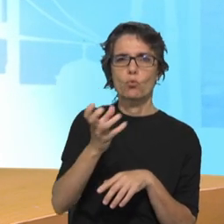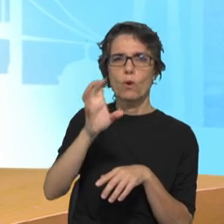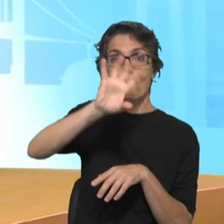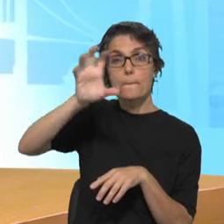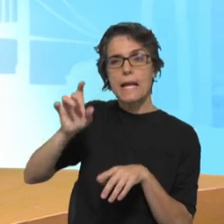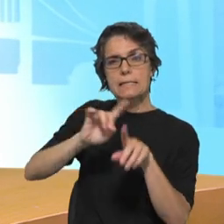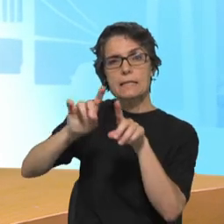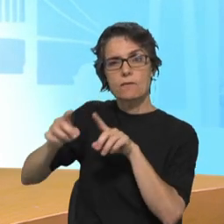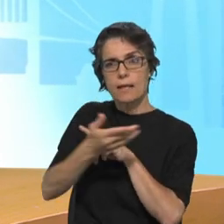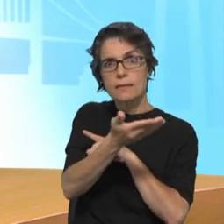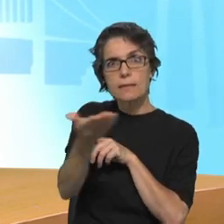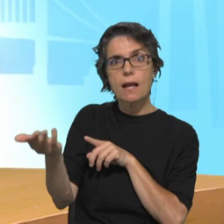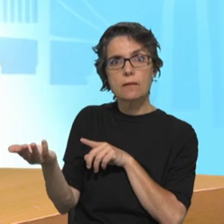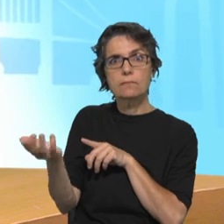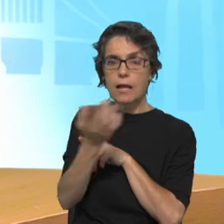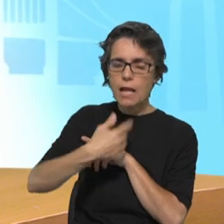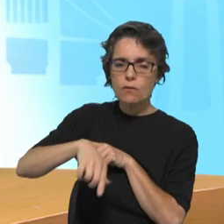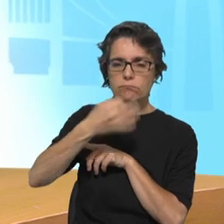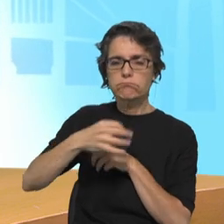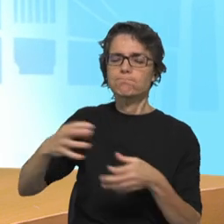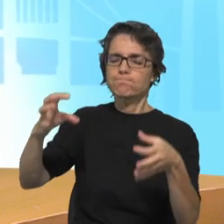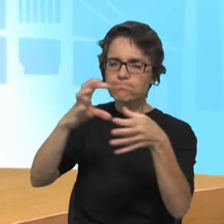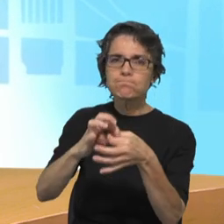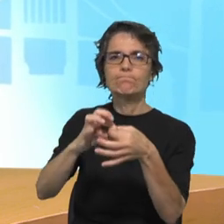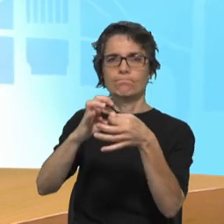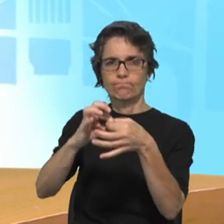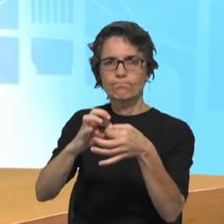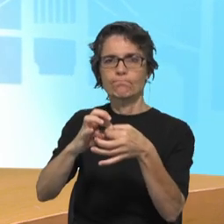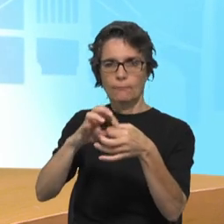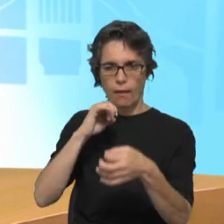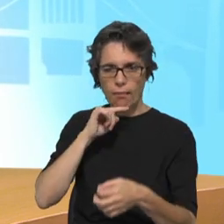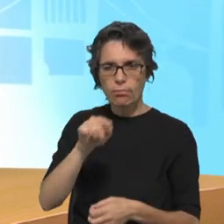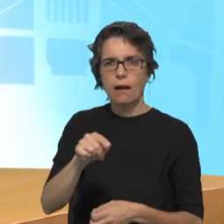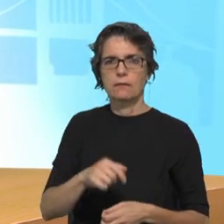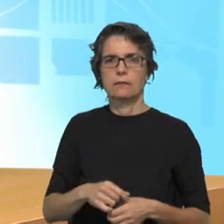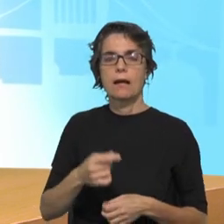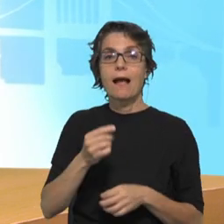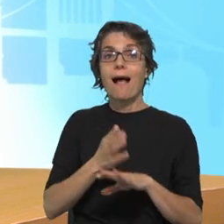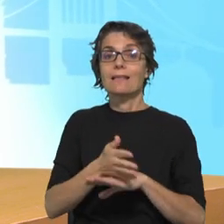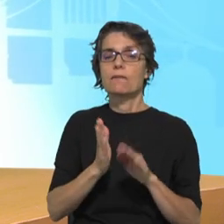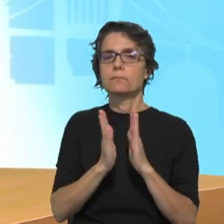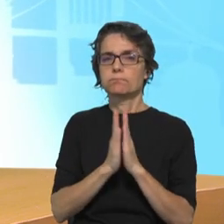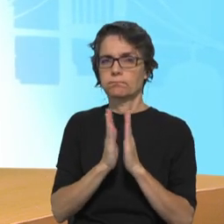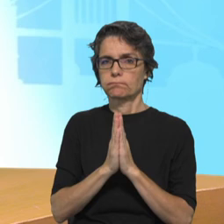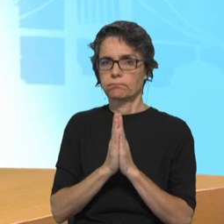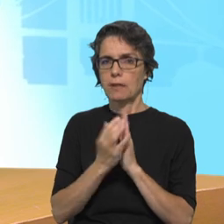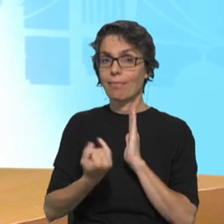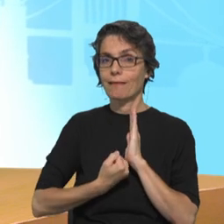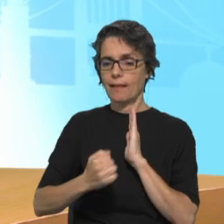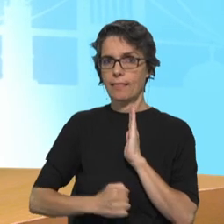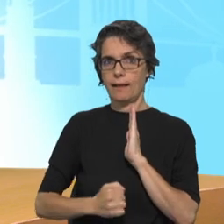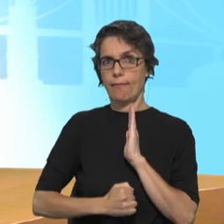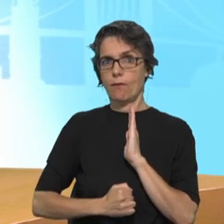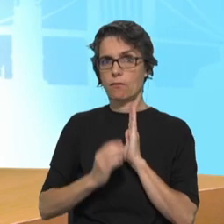condições sociais. Nós acreditamos profundamente que a pertença à Igreja, a identidade católica,